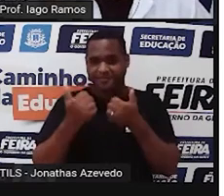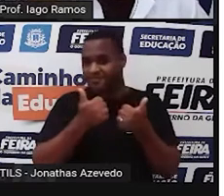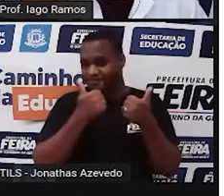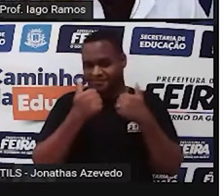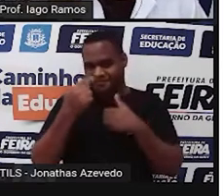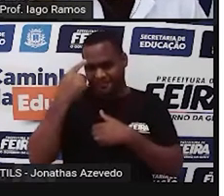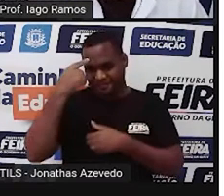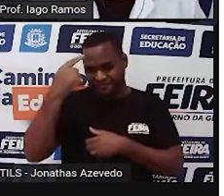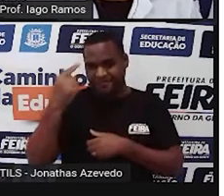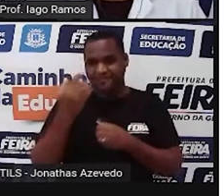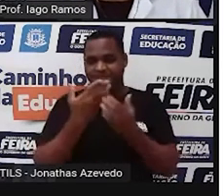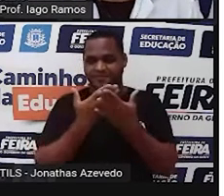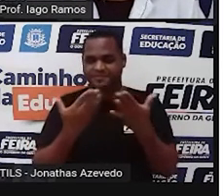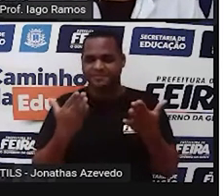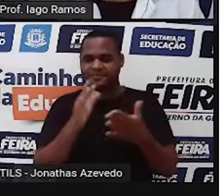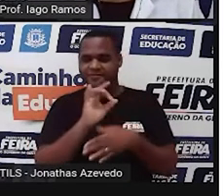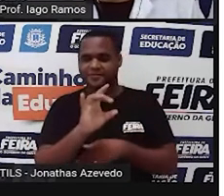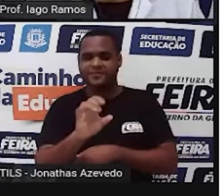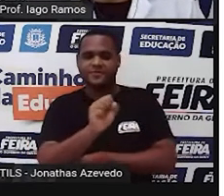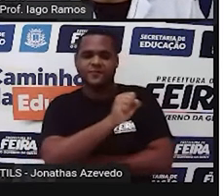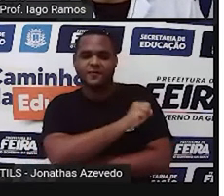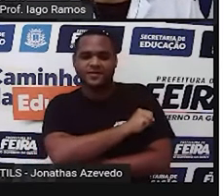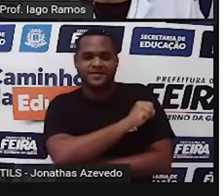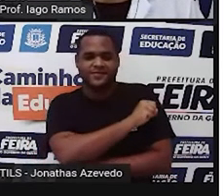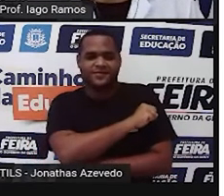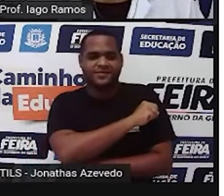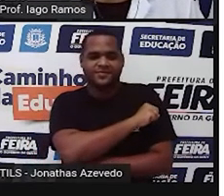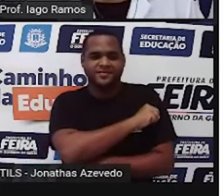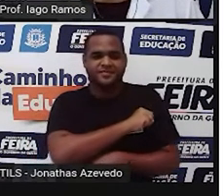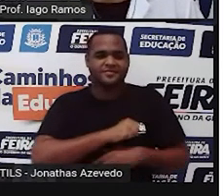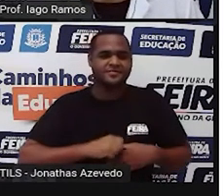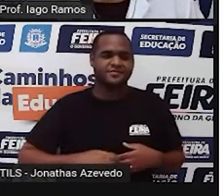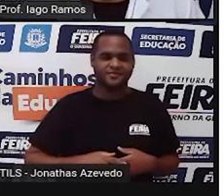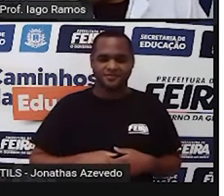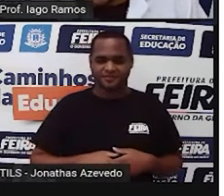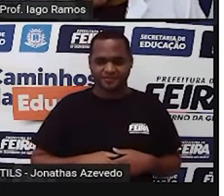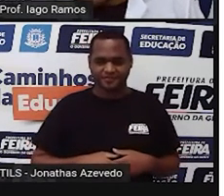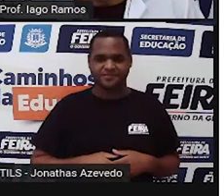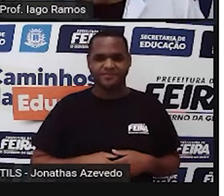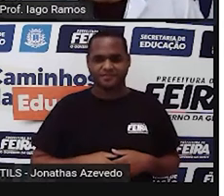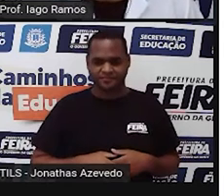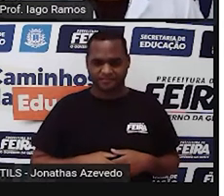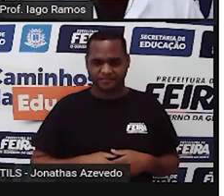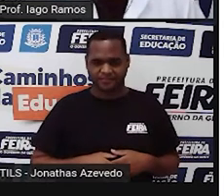aula é para você estudante do oitavo ano, tá bom?